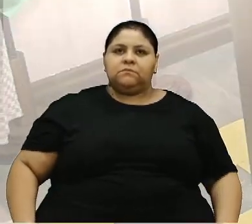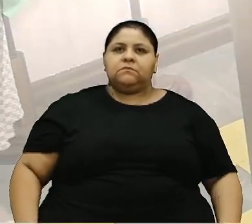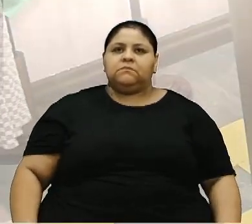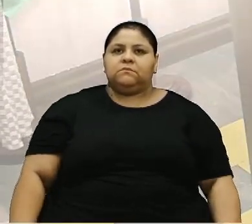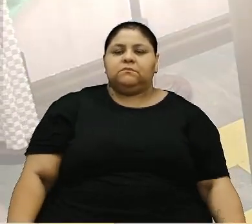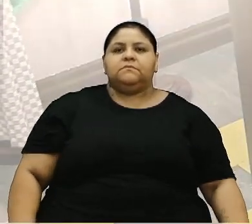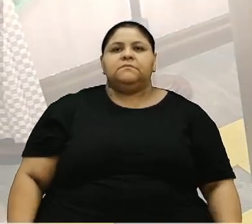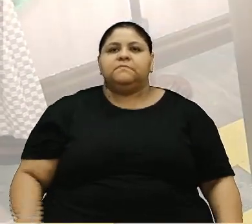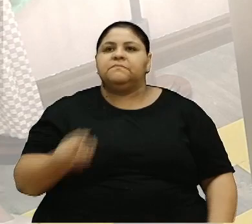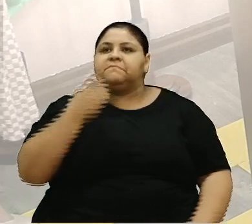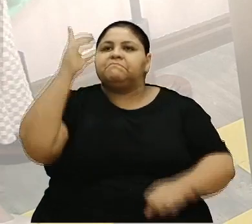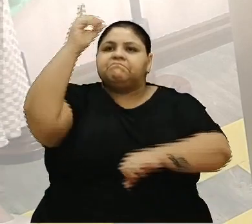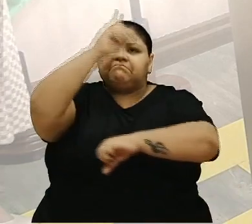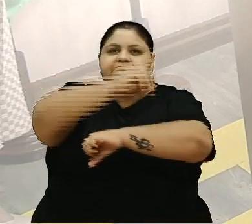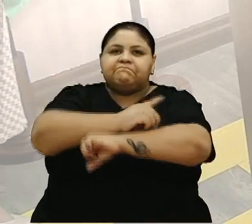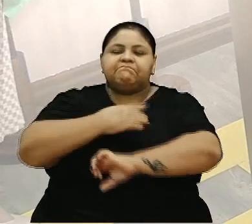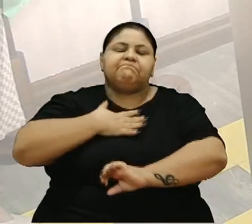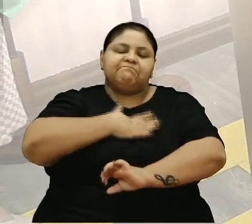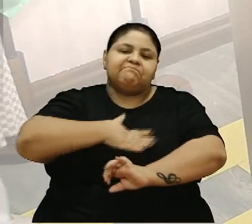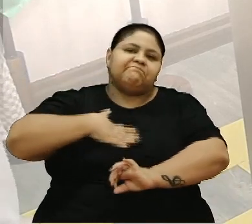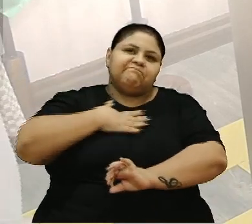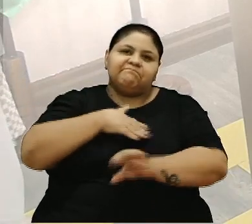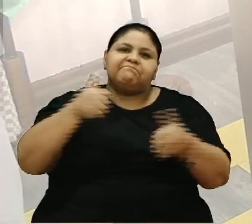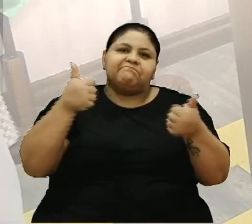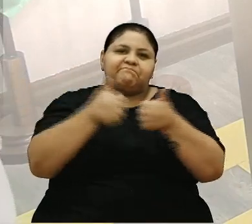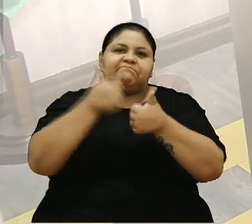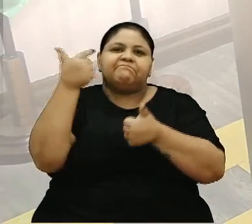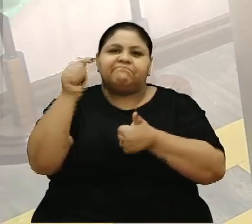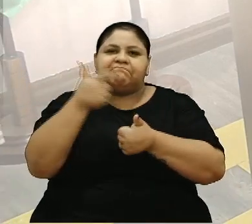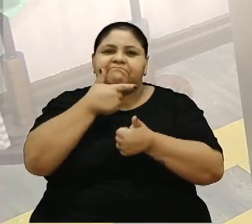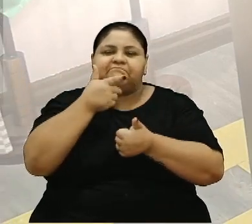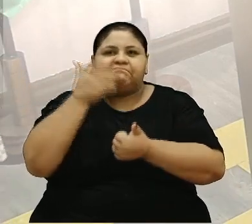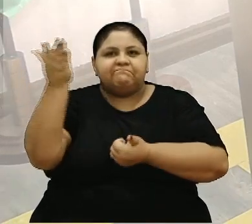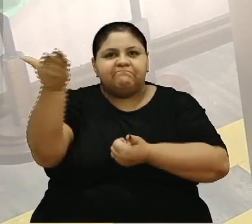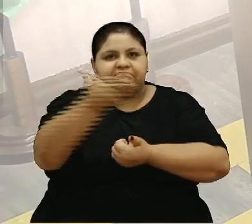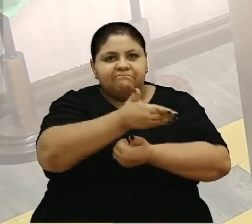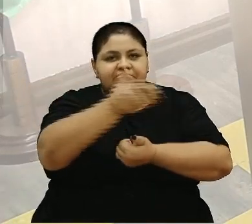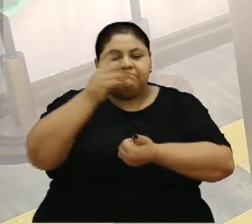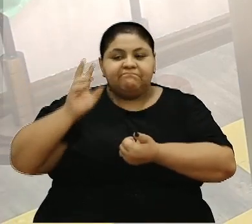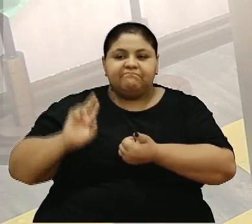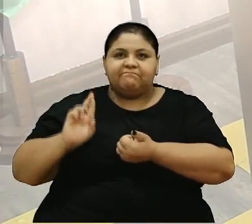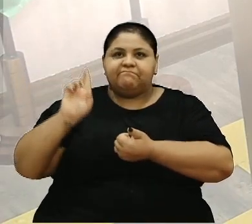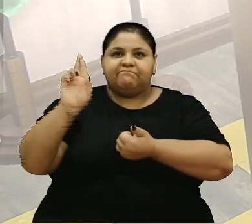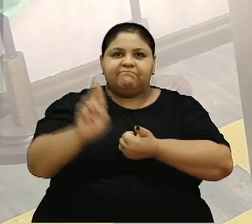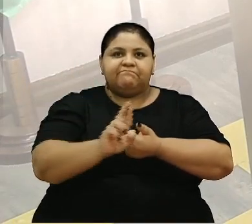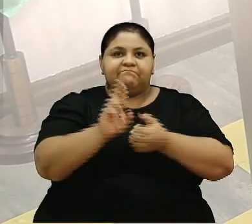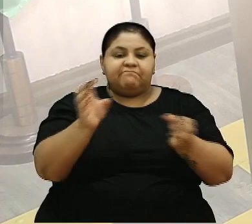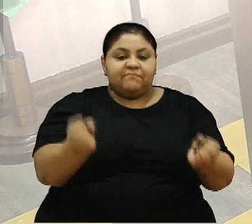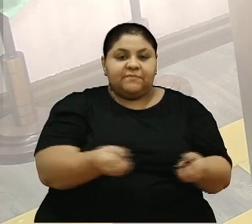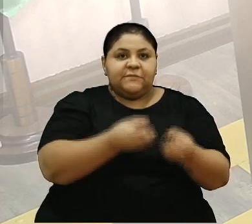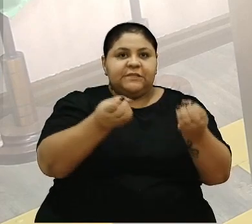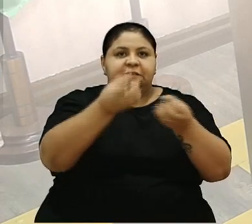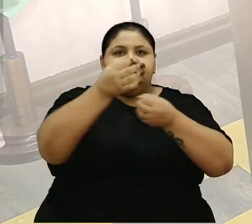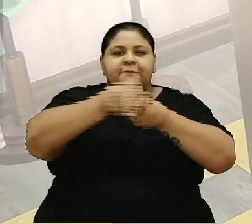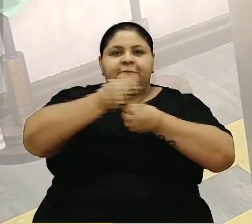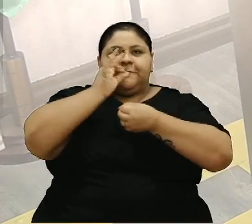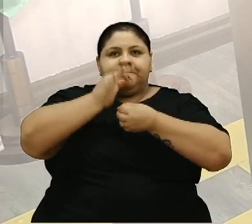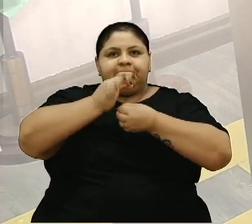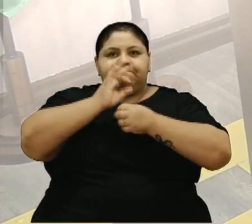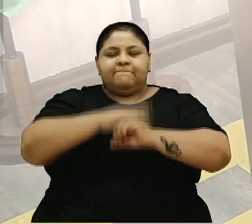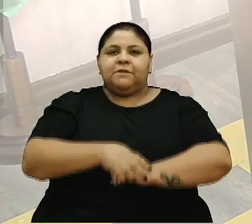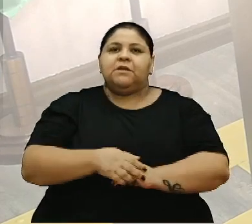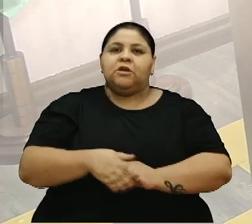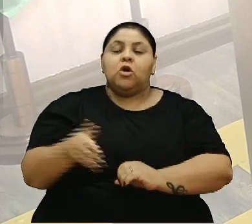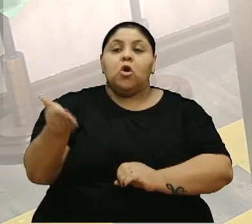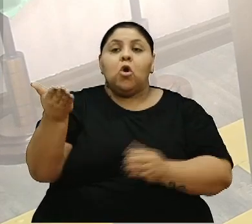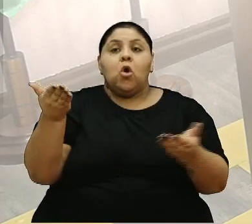Muito bom dia a todos, é um prazer estar aqui novamente falando com vocês, representando a nossa Festa Nacional da Uva, e nós estamos aqui